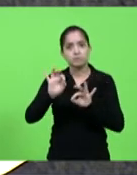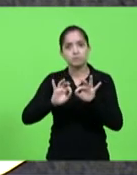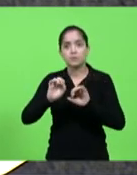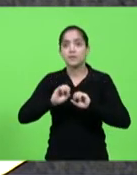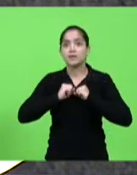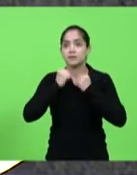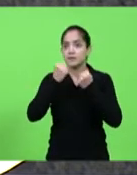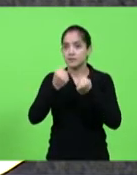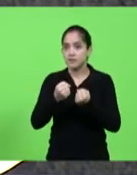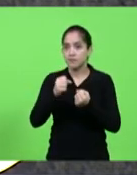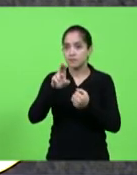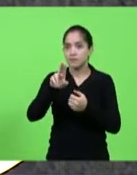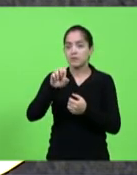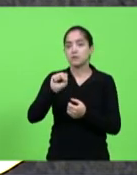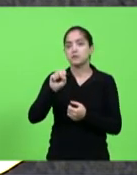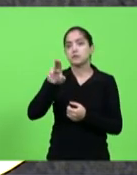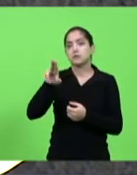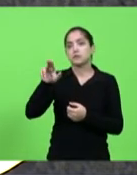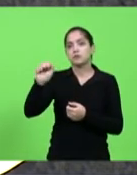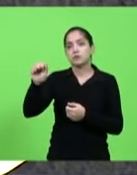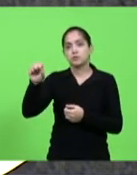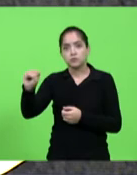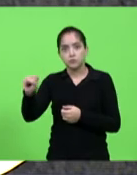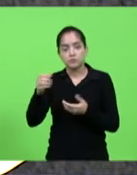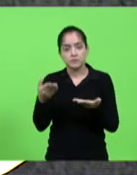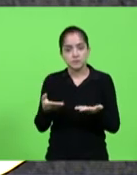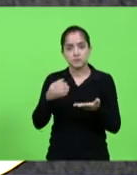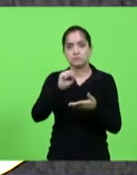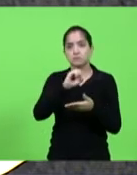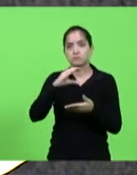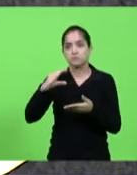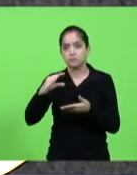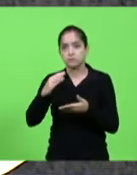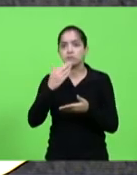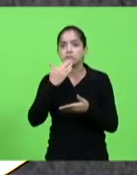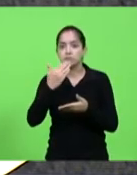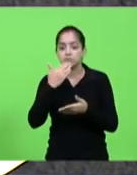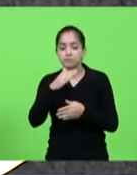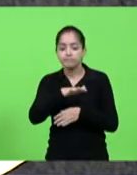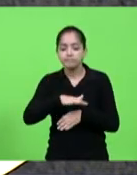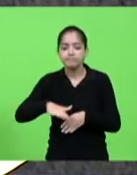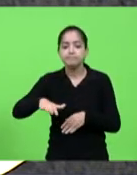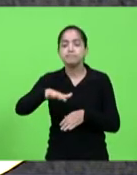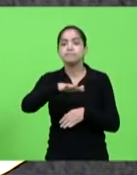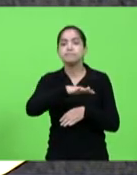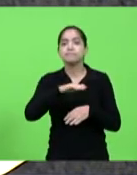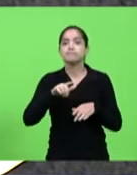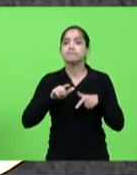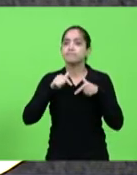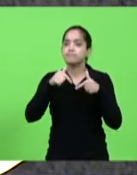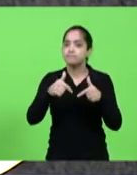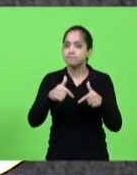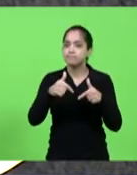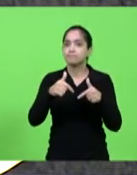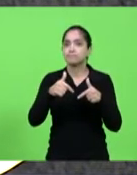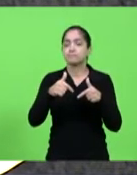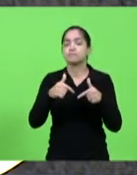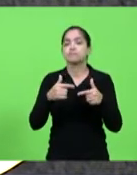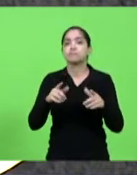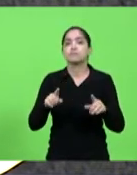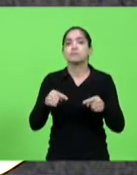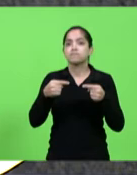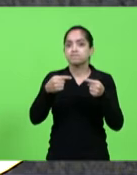SUAS em Santa Catarina. Acompanhamos as demandas do setor e atuamos pautados em suas causas,